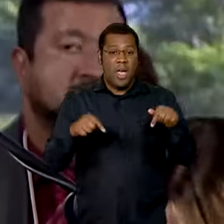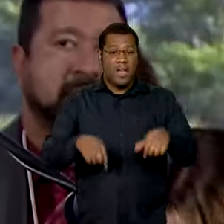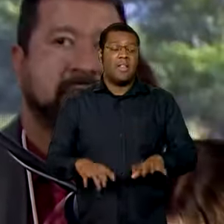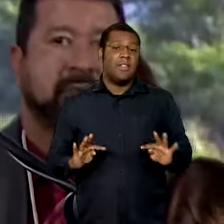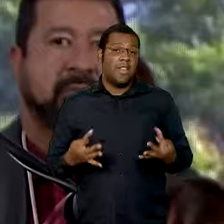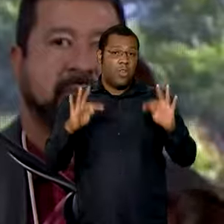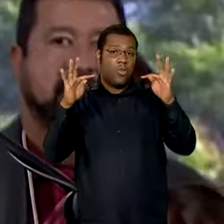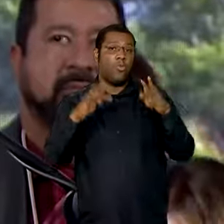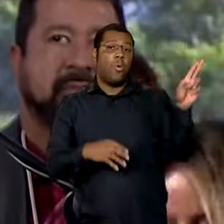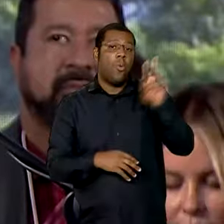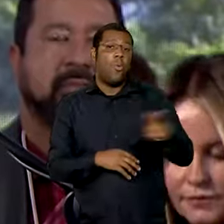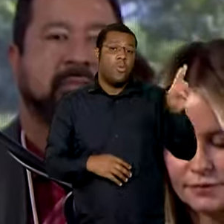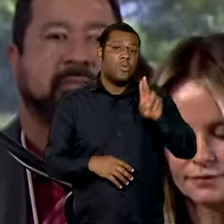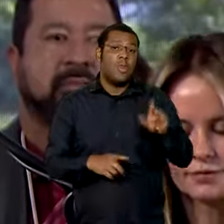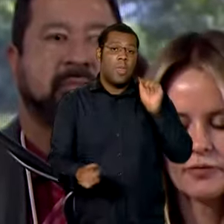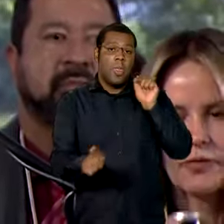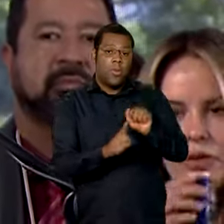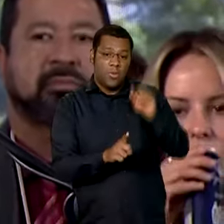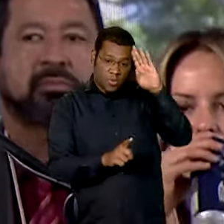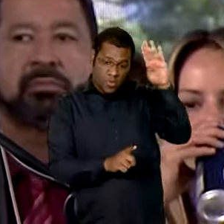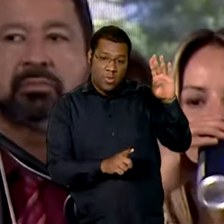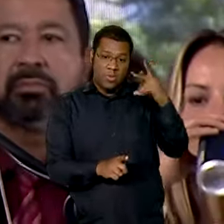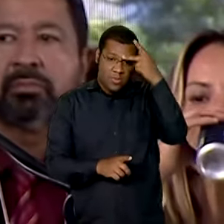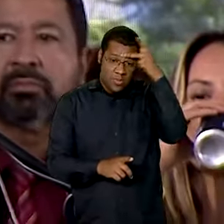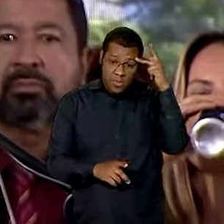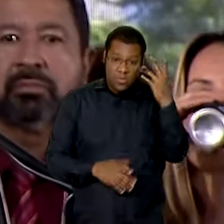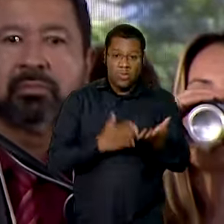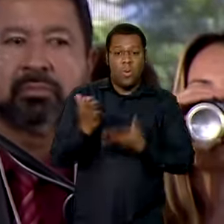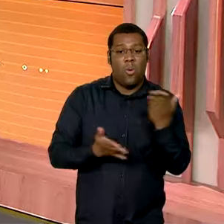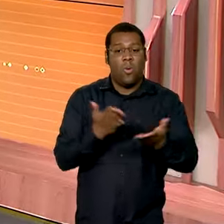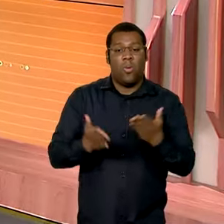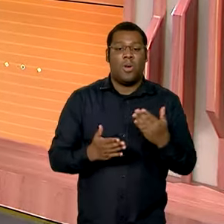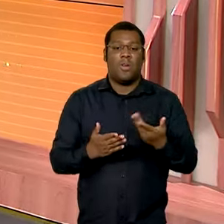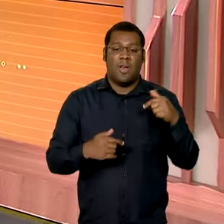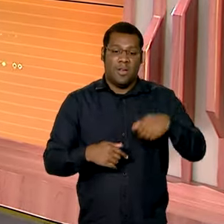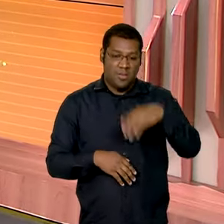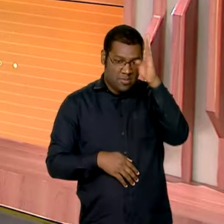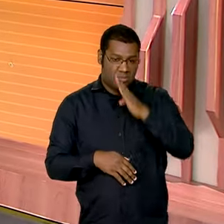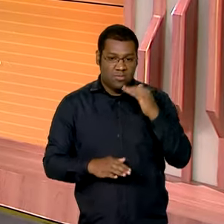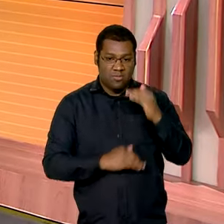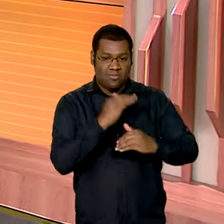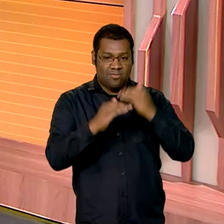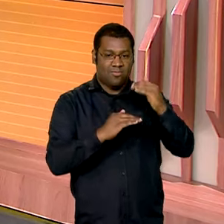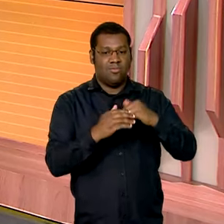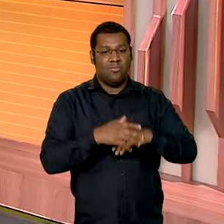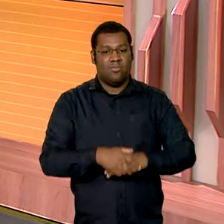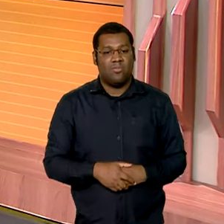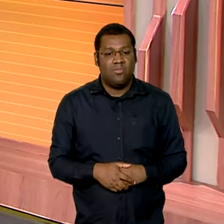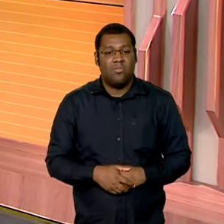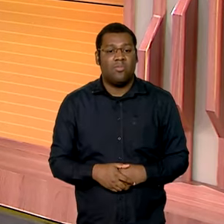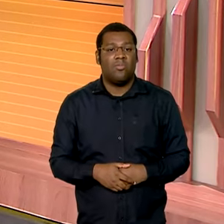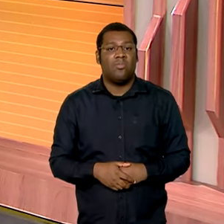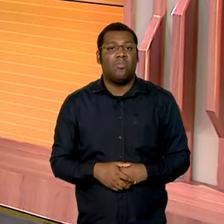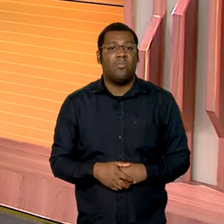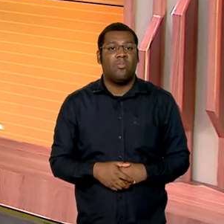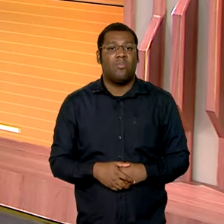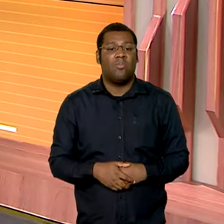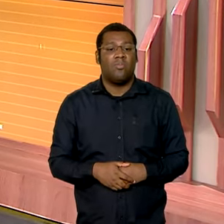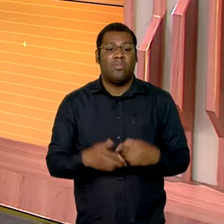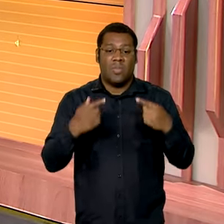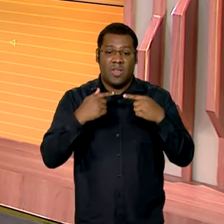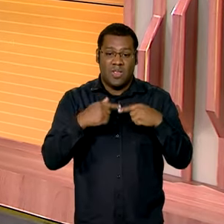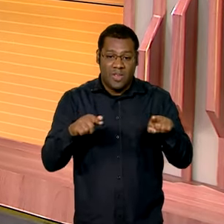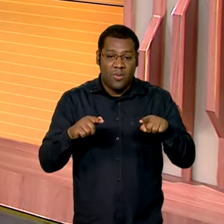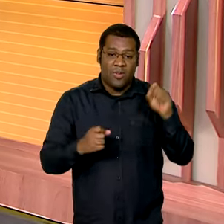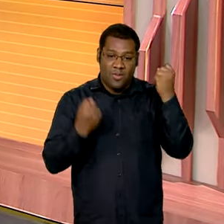usada para cuidar das pessoas e desenvolver o nosso país. E nós vamos aproveitar esta inauguração da